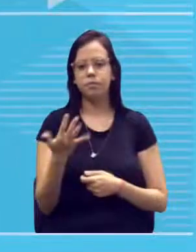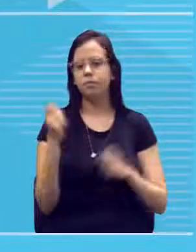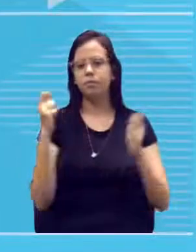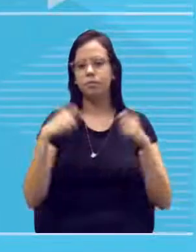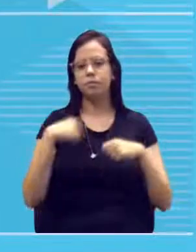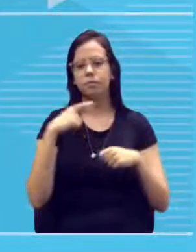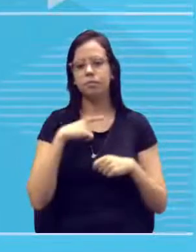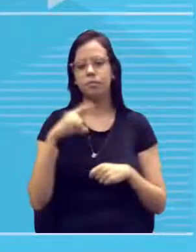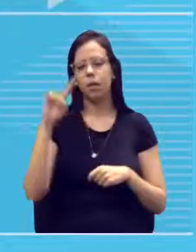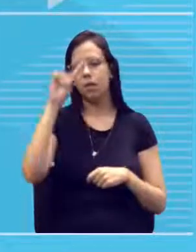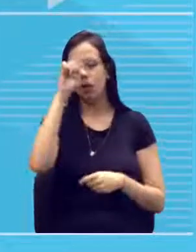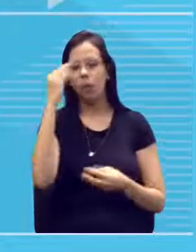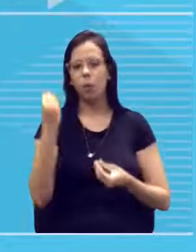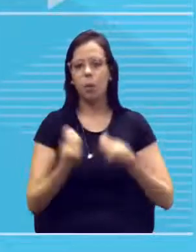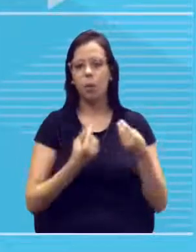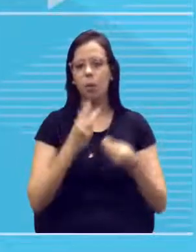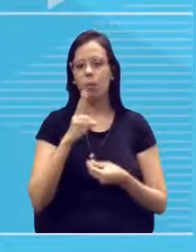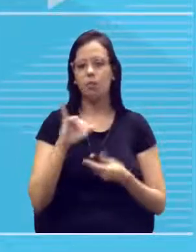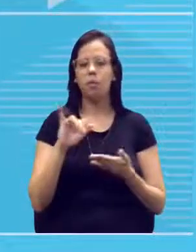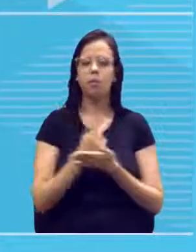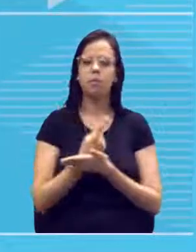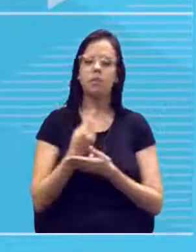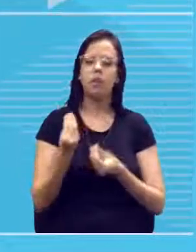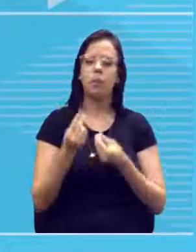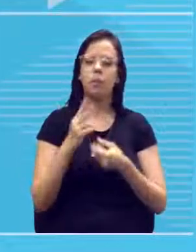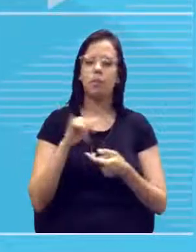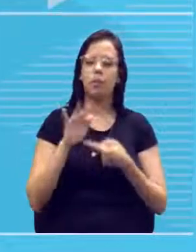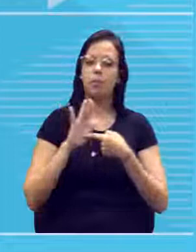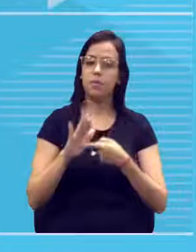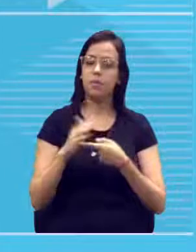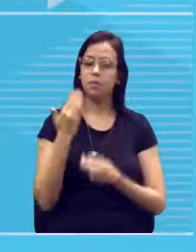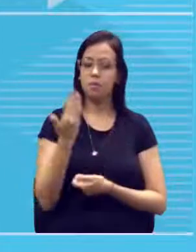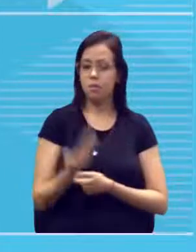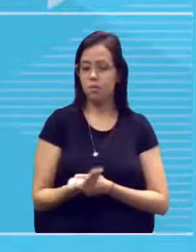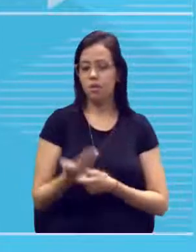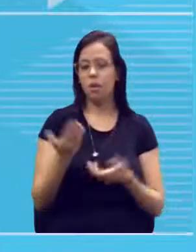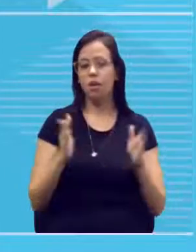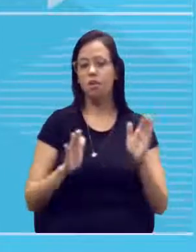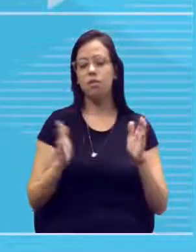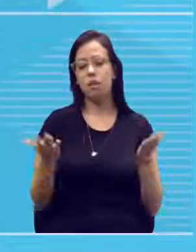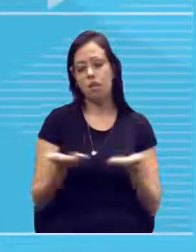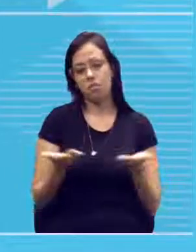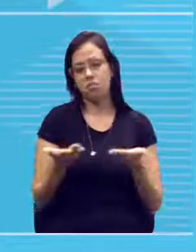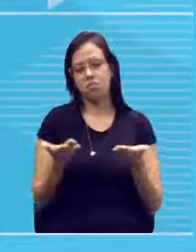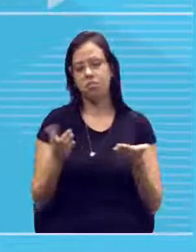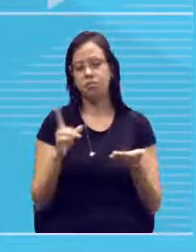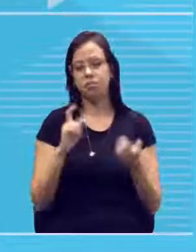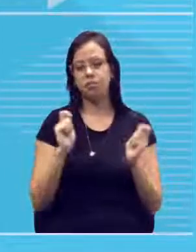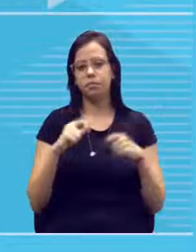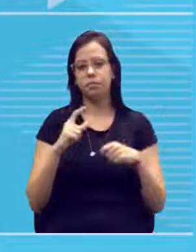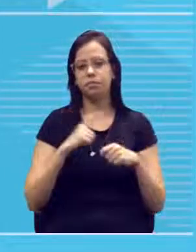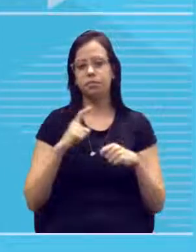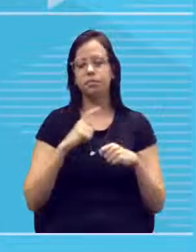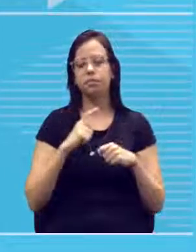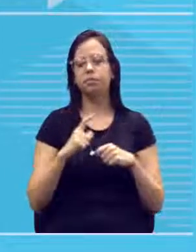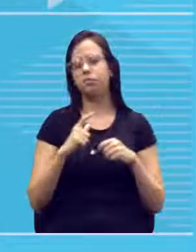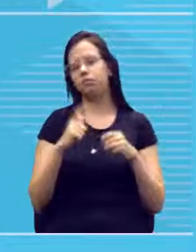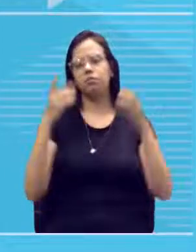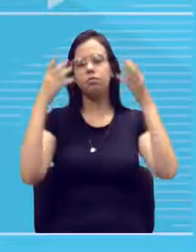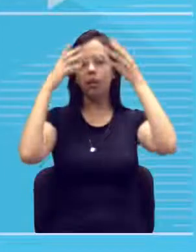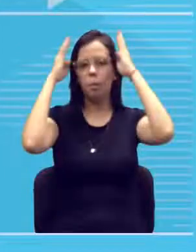ter uma ideia de como é que isso vai se manifestar em você, tá? Às vezes você tem cabelo agora, você aí com seus 14,